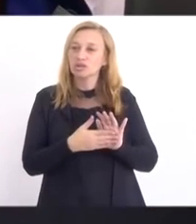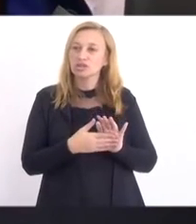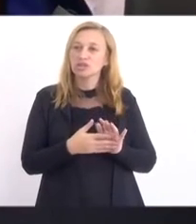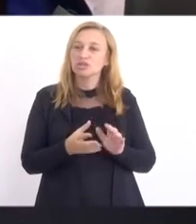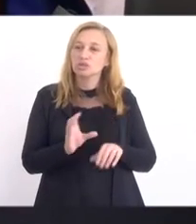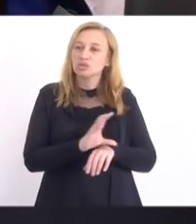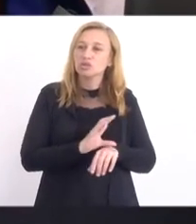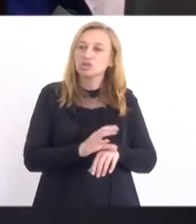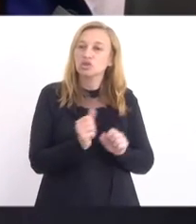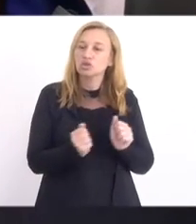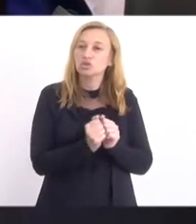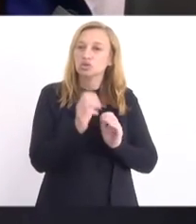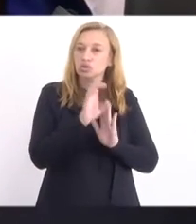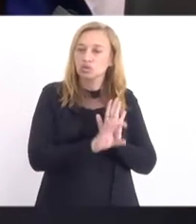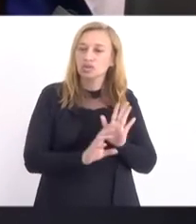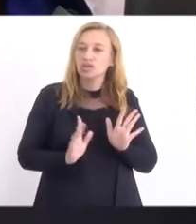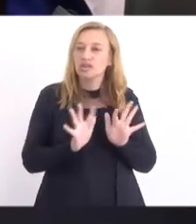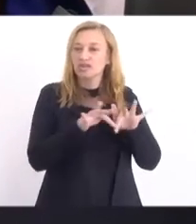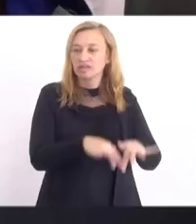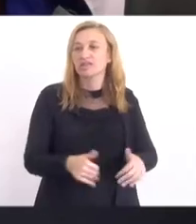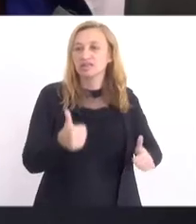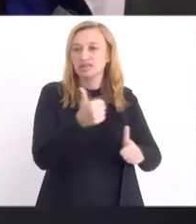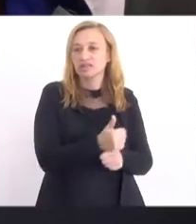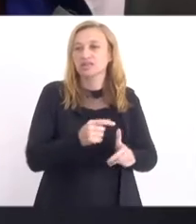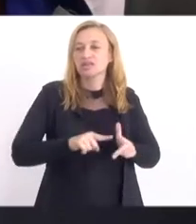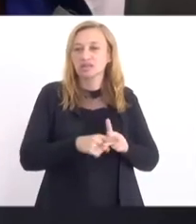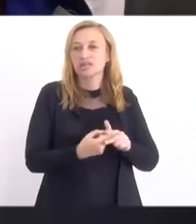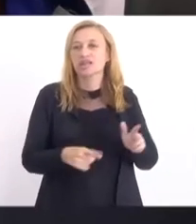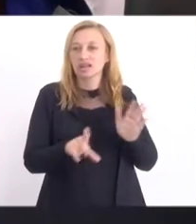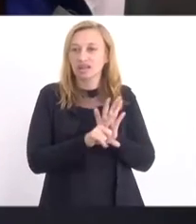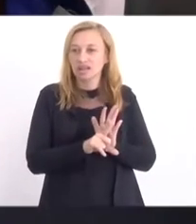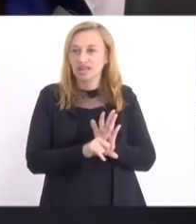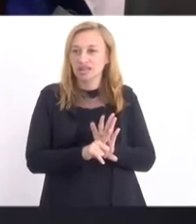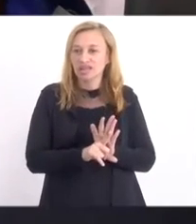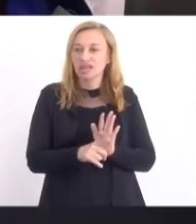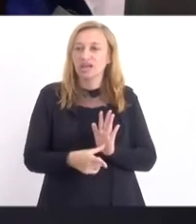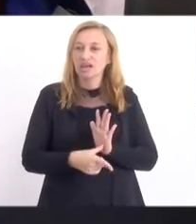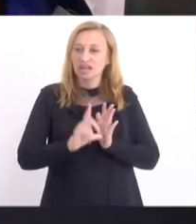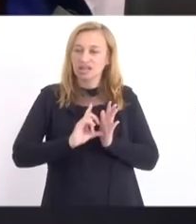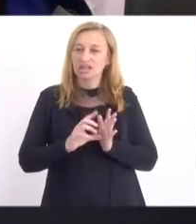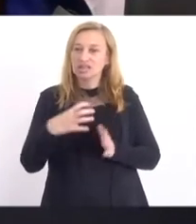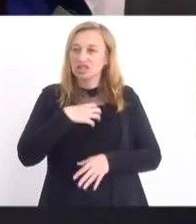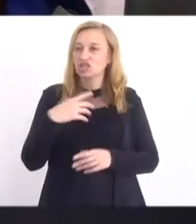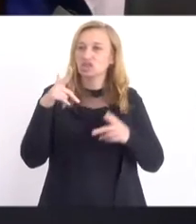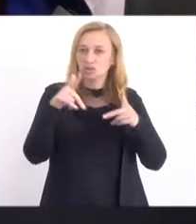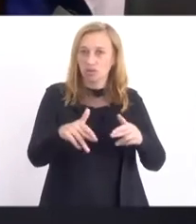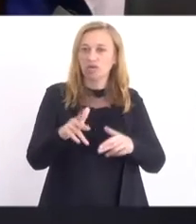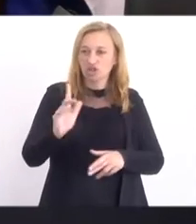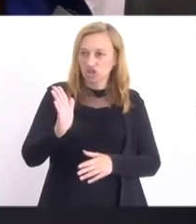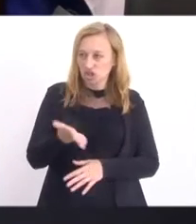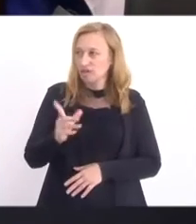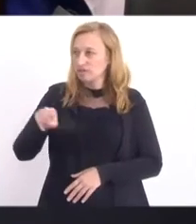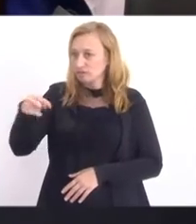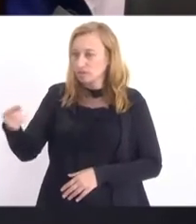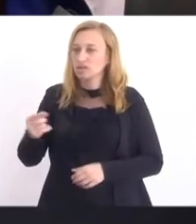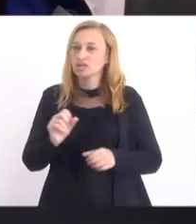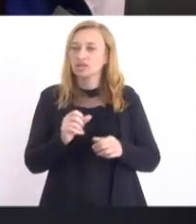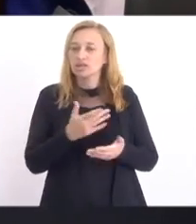constitucionalidade com emendas concluindo por substitutivo, alterando a lei anterior. No mesmo sentido que já fizemos outras vezes.